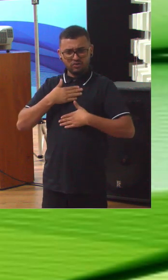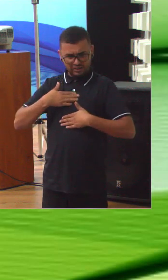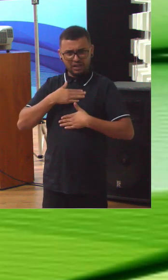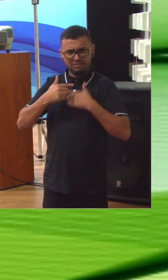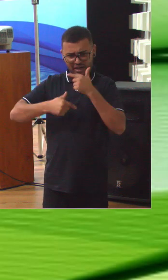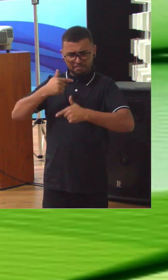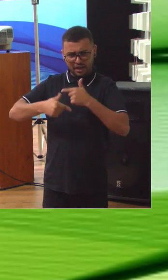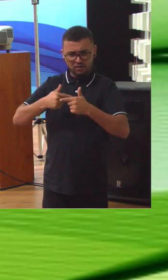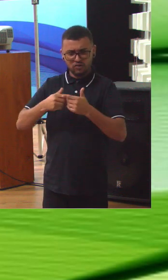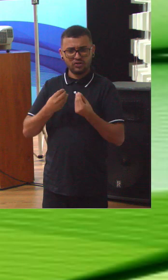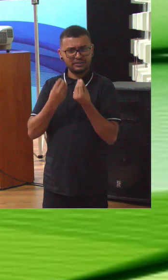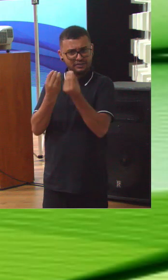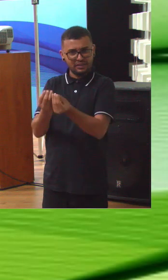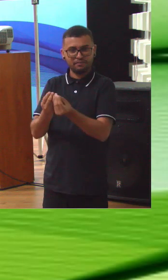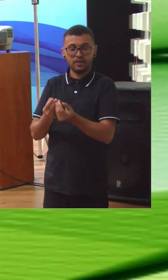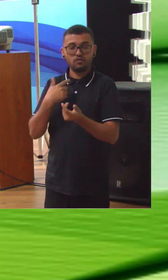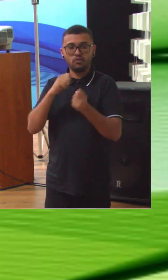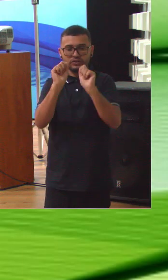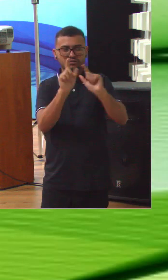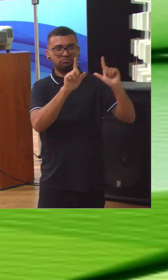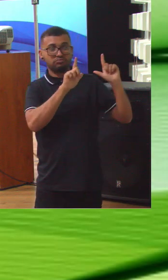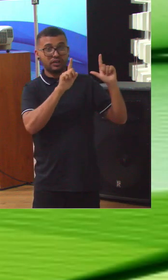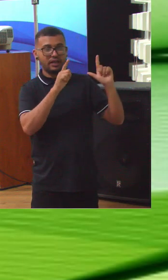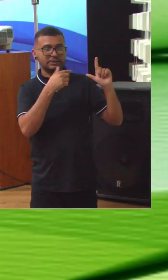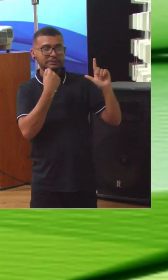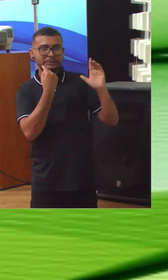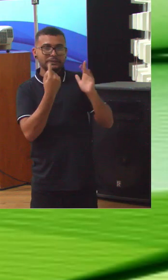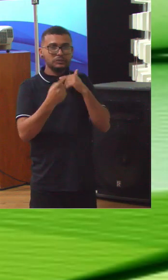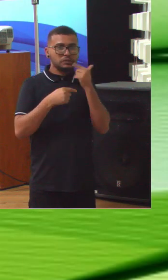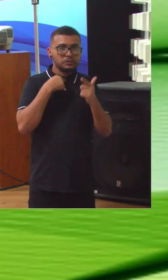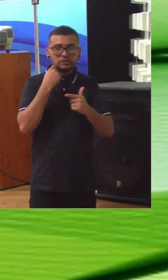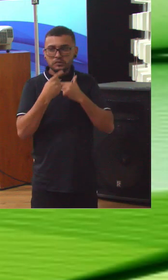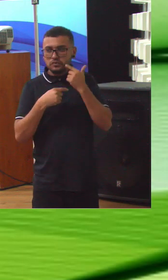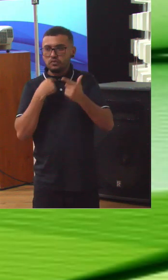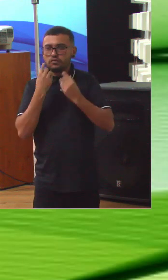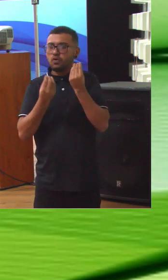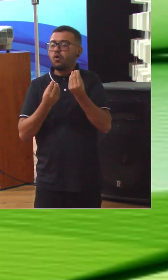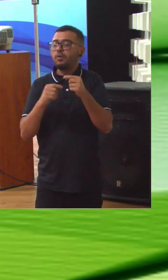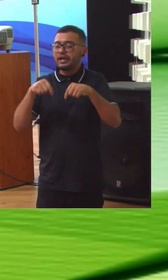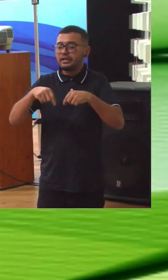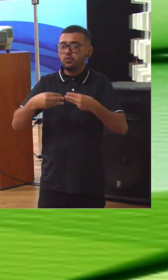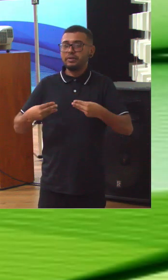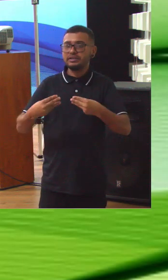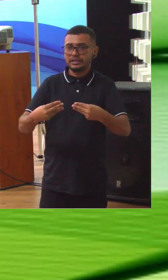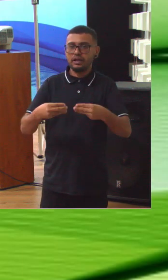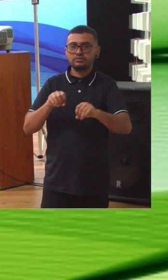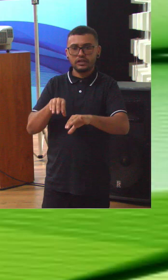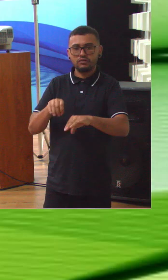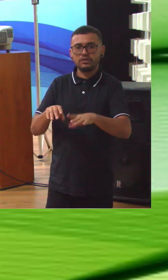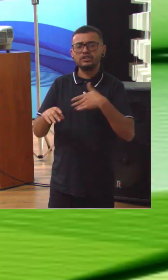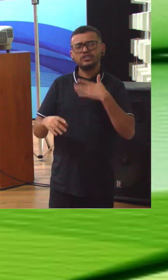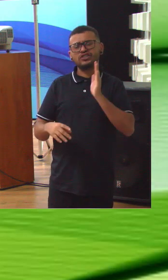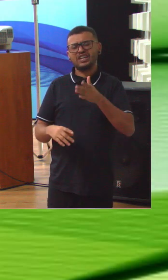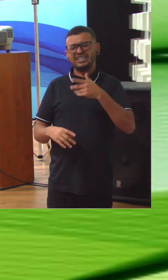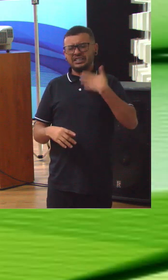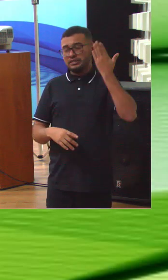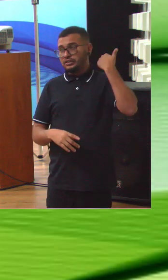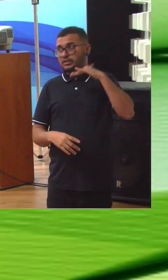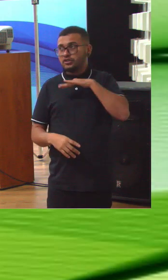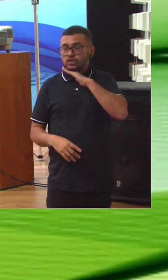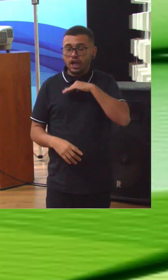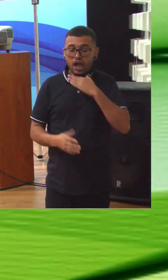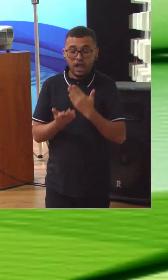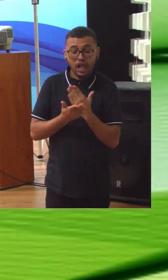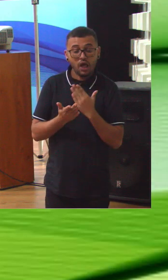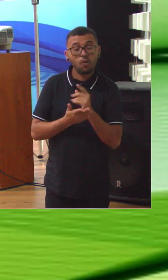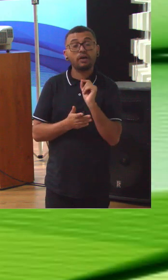Daqui a pouco nós vamos ver um slide que coloca isso em questionamento em relação a vocês do MEC. E foi uma coisa muito chata que aconteceu no início da pandemia.